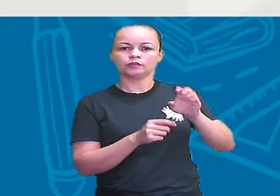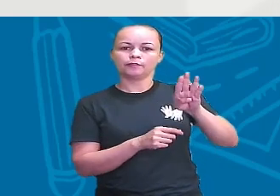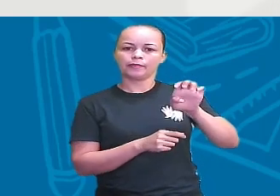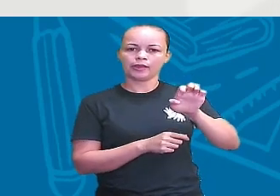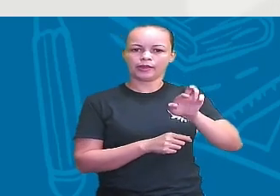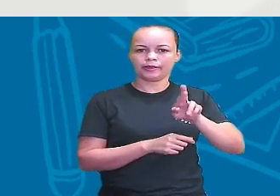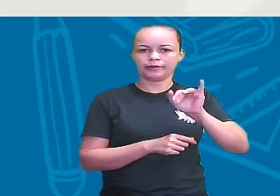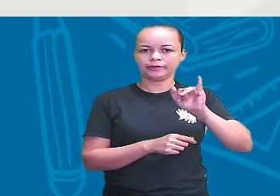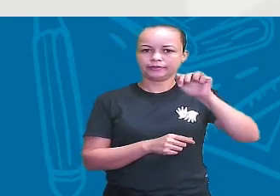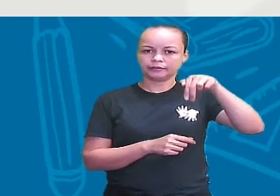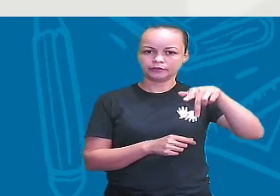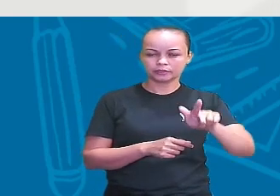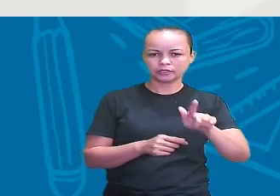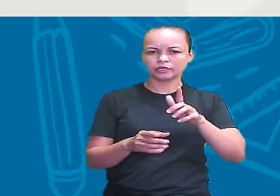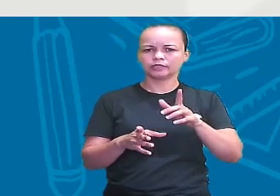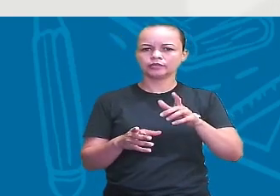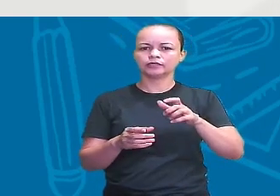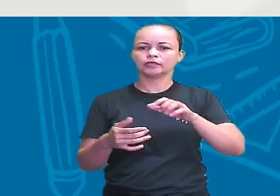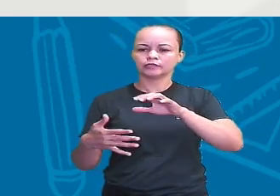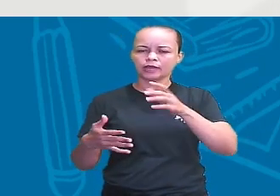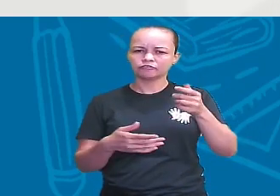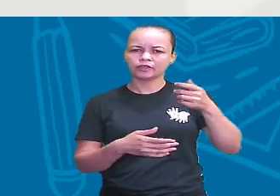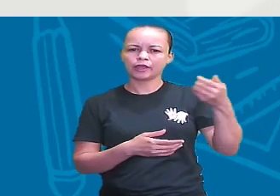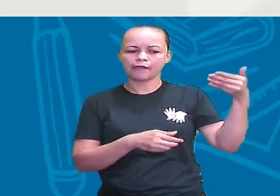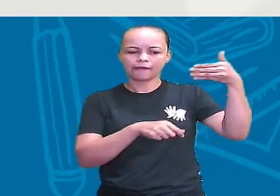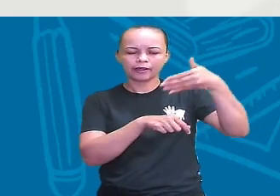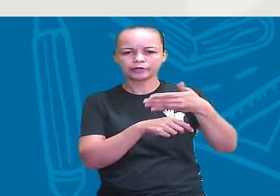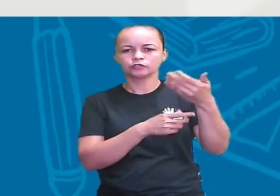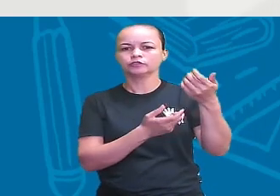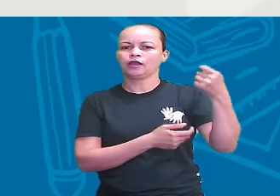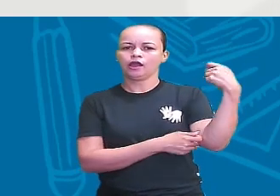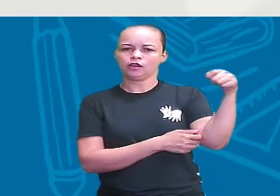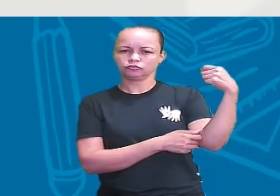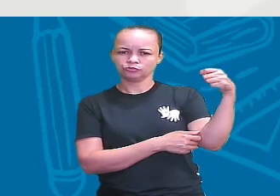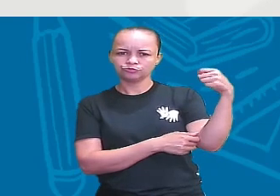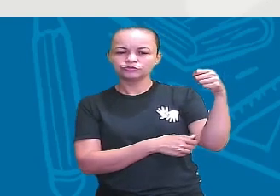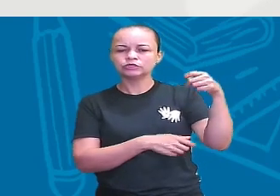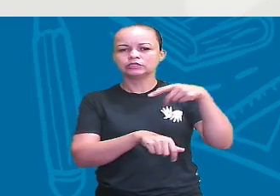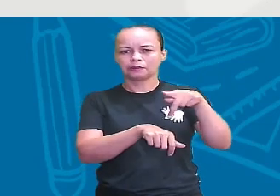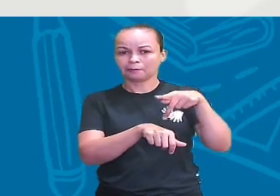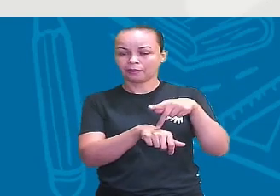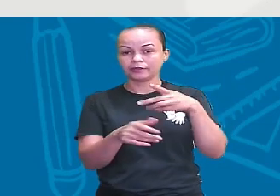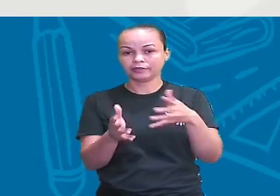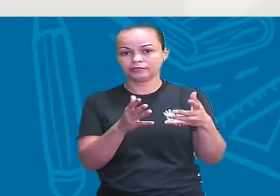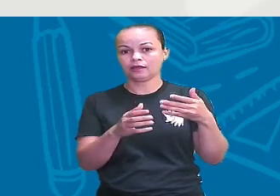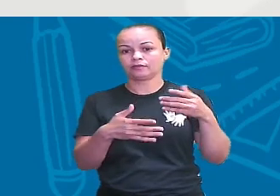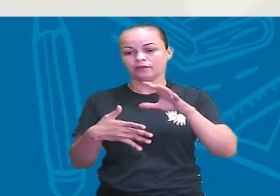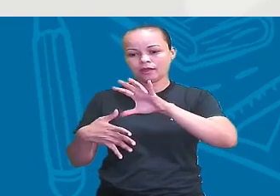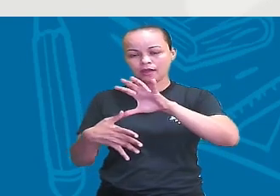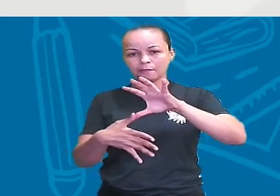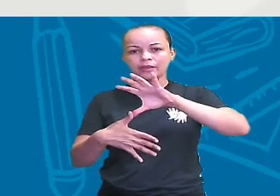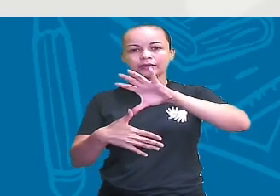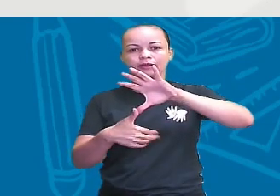Argentina, que é na América do Sul, né, lembra que o sítio de Clóvis fica lá na América do Norte. A Argentina aqui, né, esses sítios